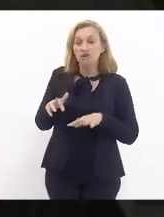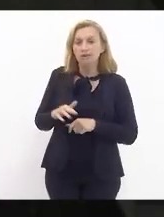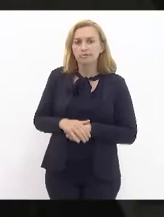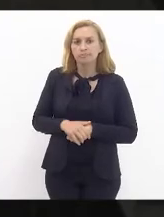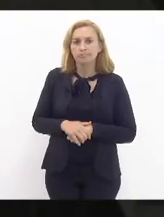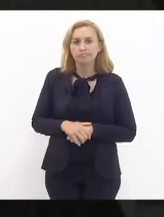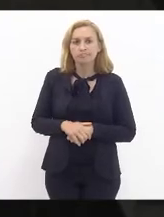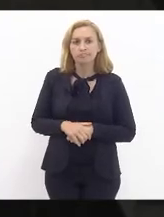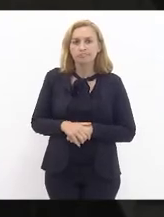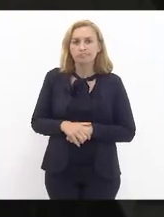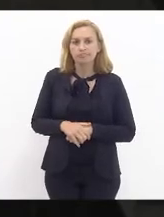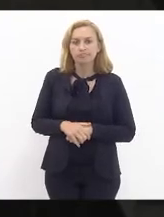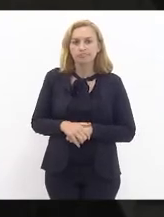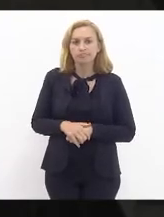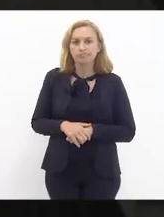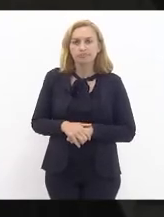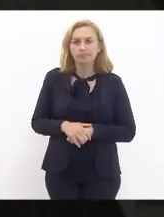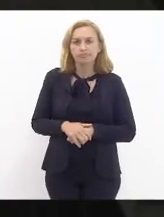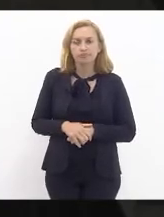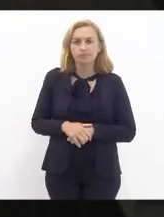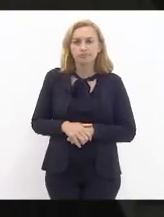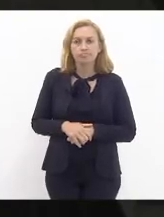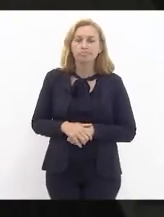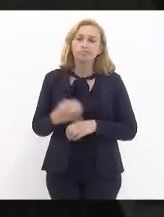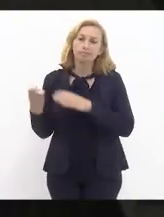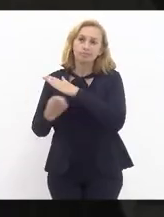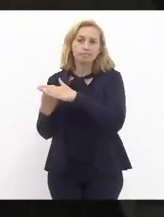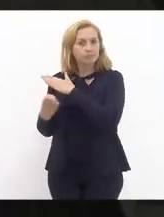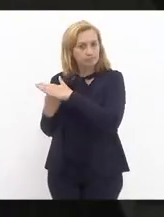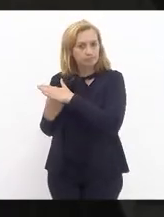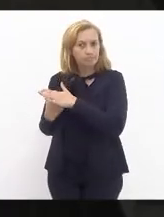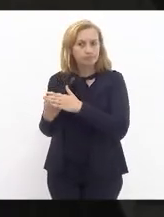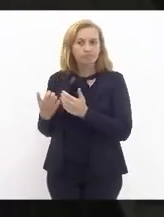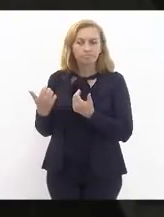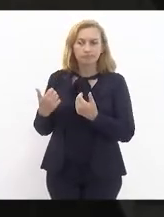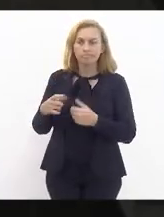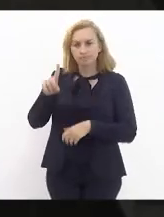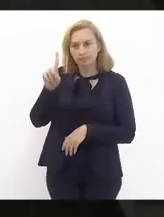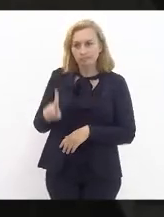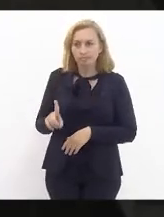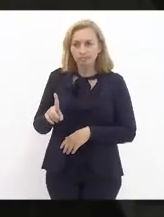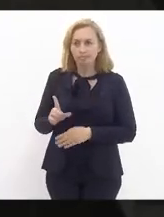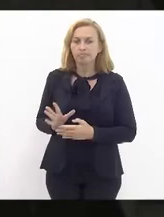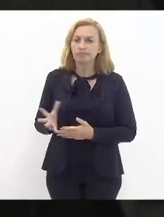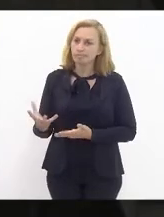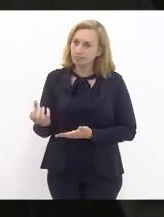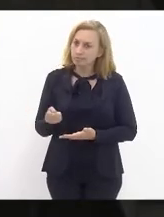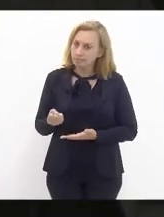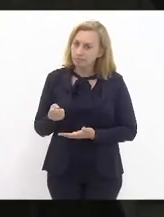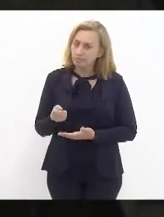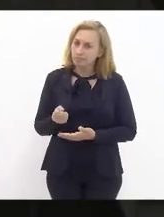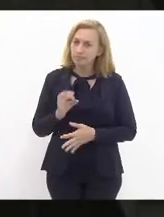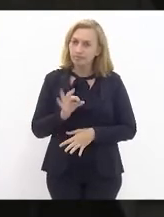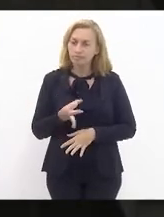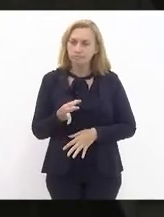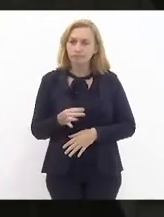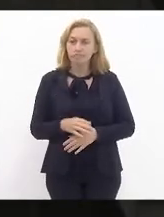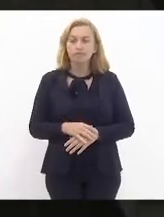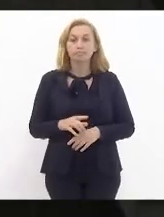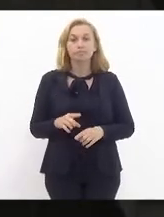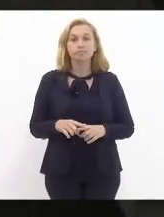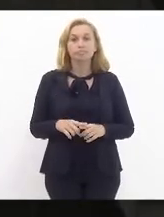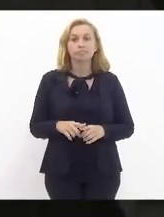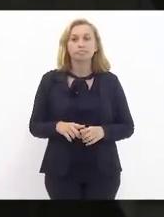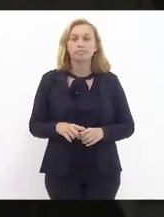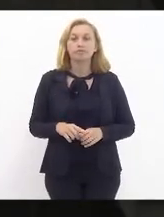É que a empresa, em tese, teria direito a receber. Você compensa